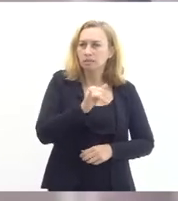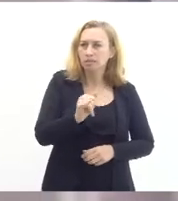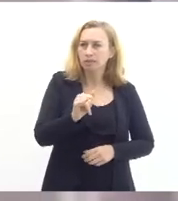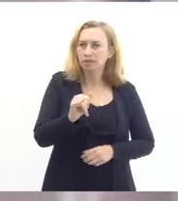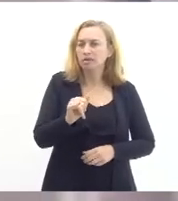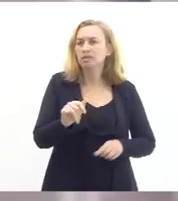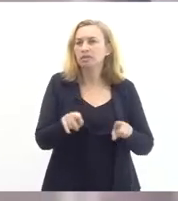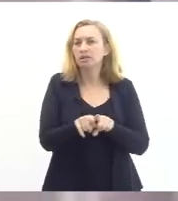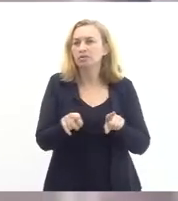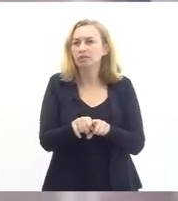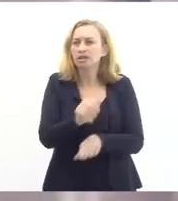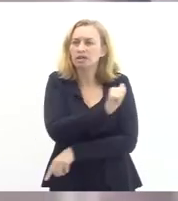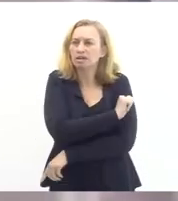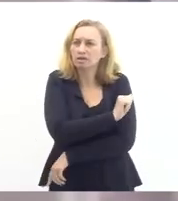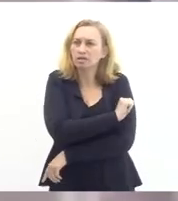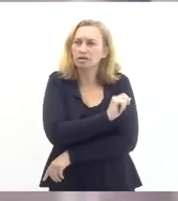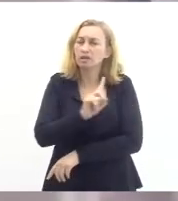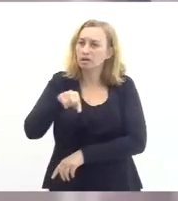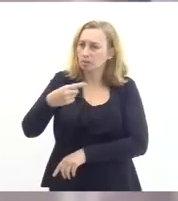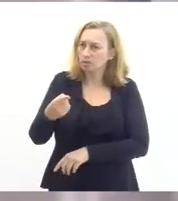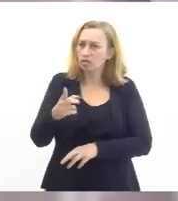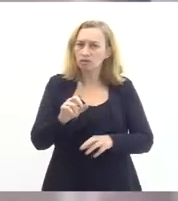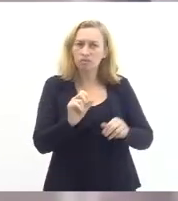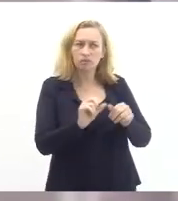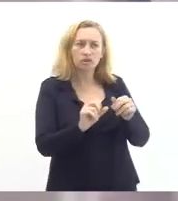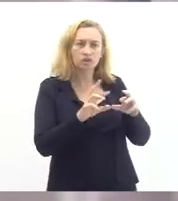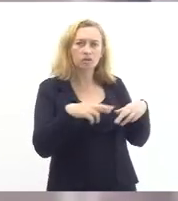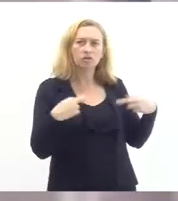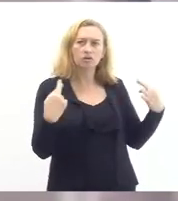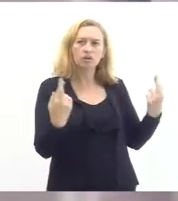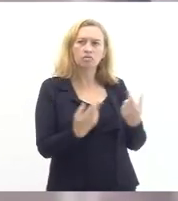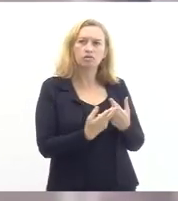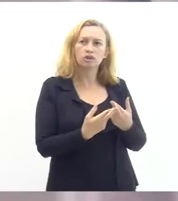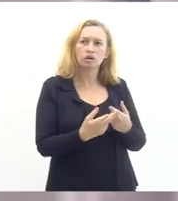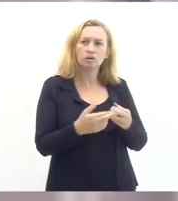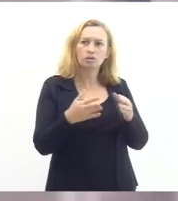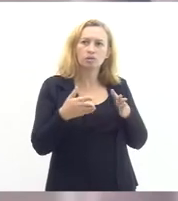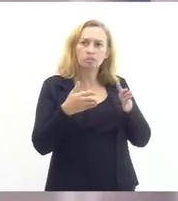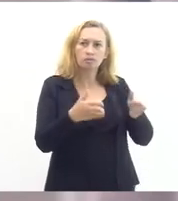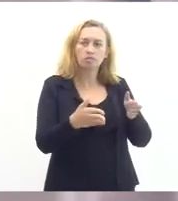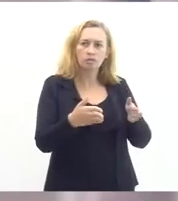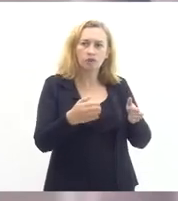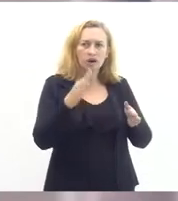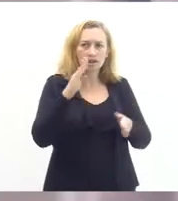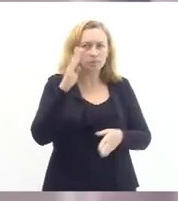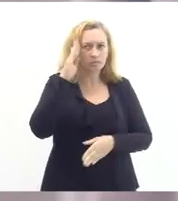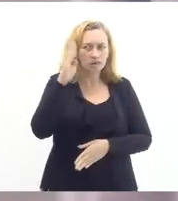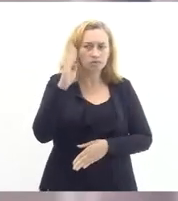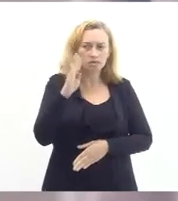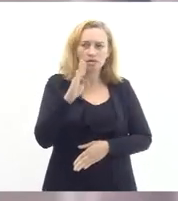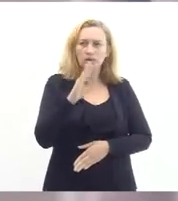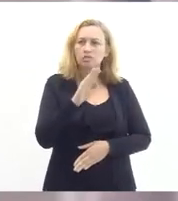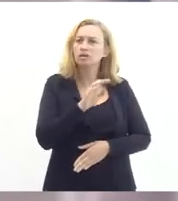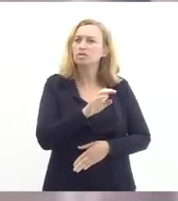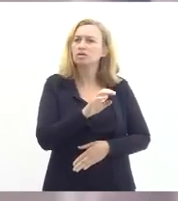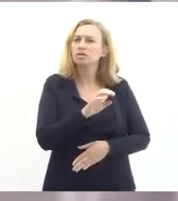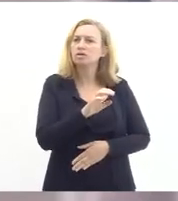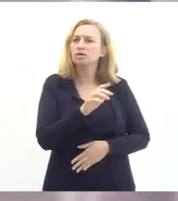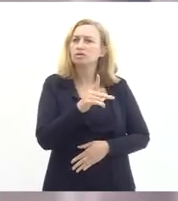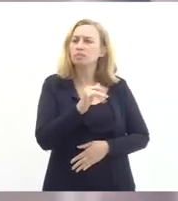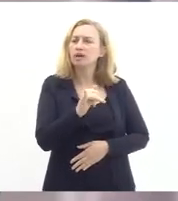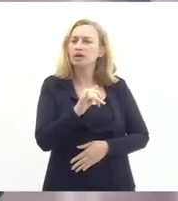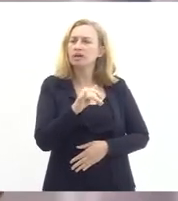sobre o ISERJ para debater o conjunto dos problemas e do funcionamento mas a gente teve uma crise no ISERJ recentemente que está muito